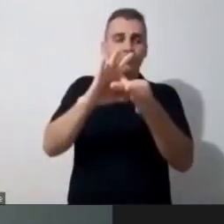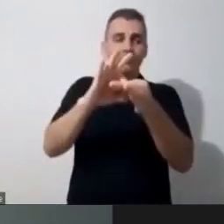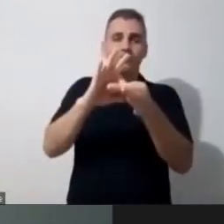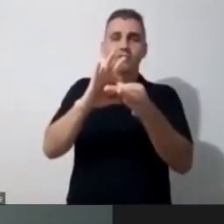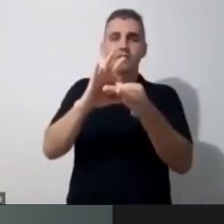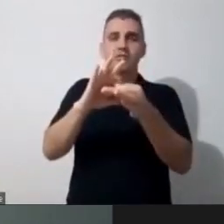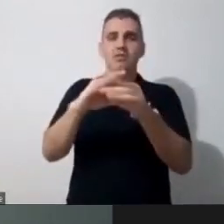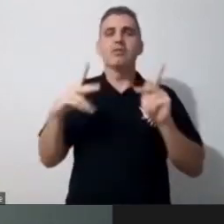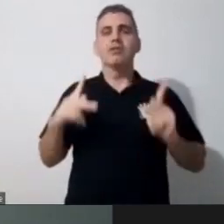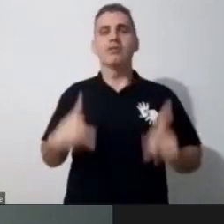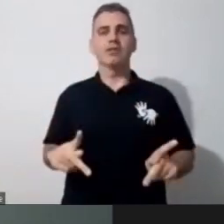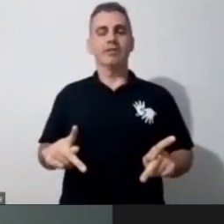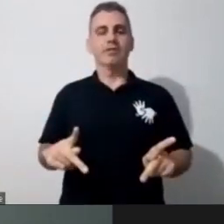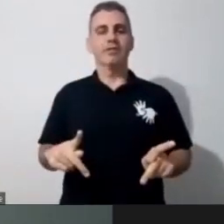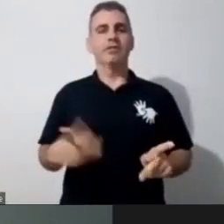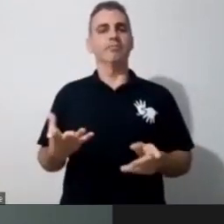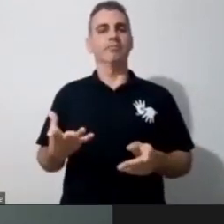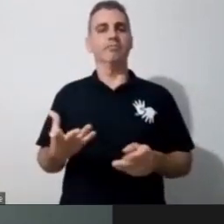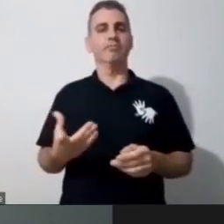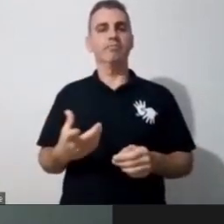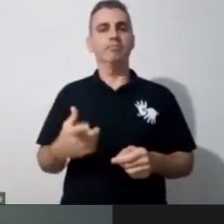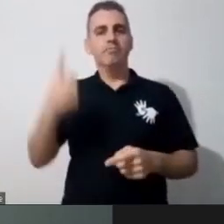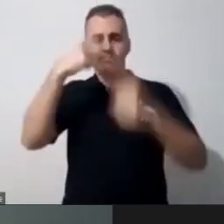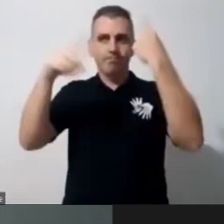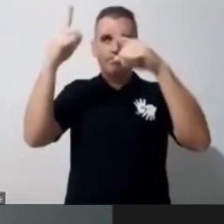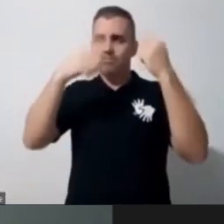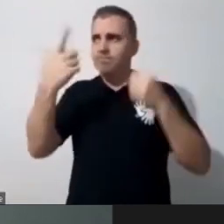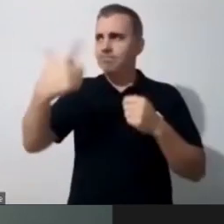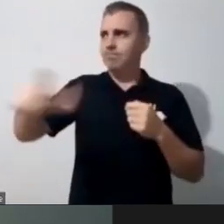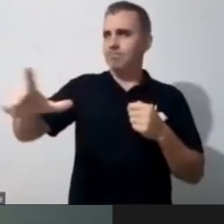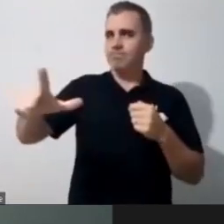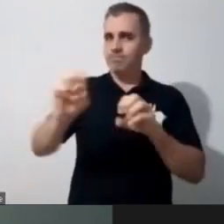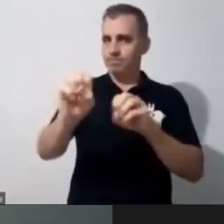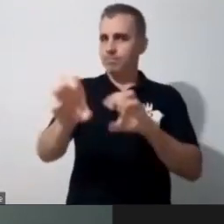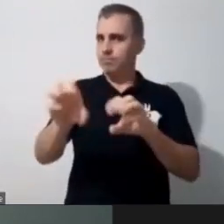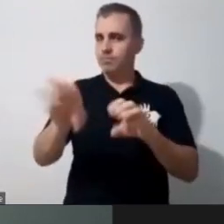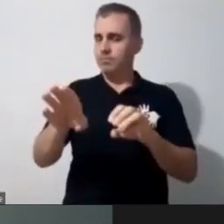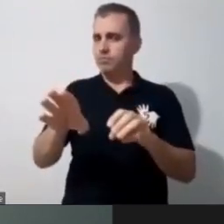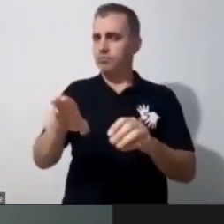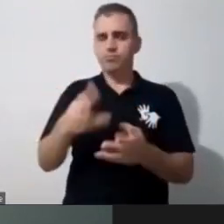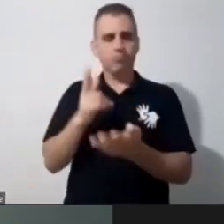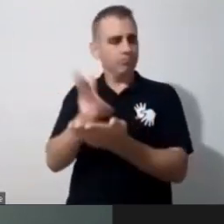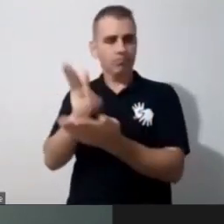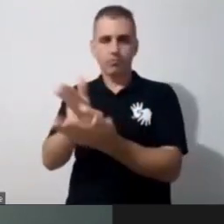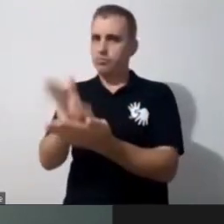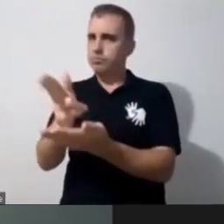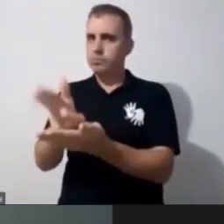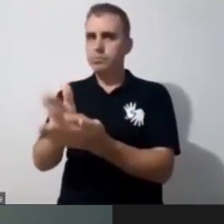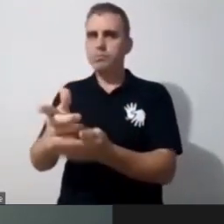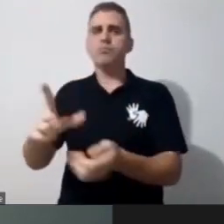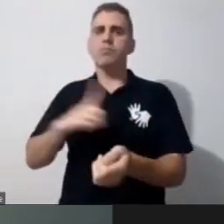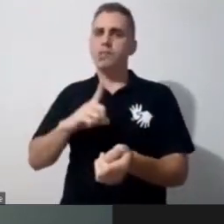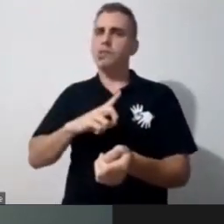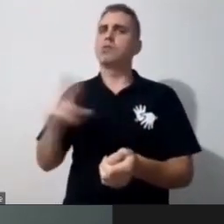Então, assim, o reinventar na educação, ela é necessária sempre, né? Sempre que a gente recebe uma